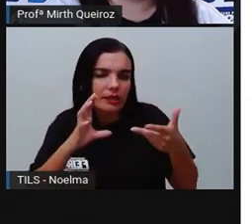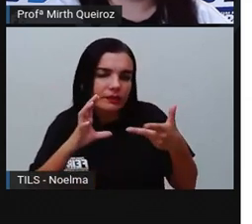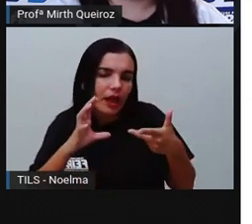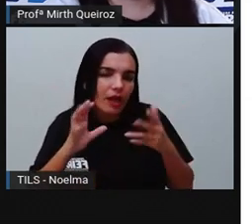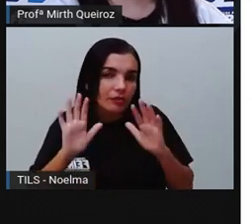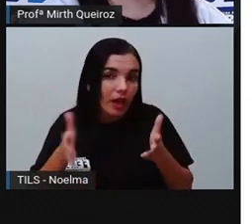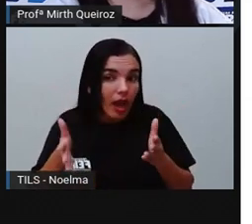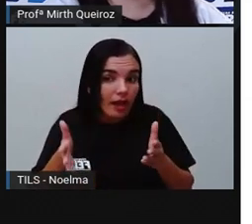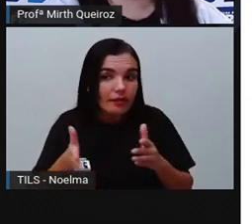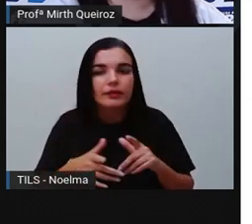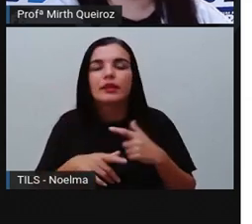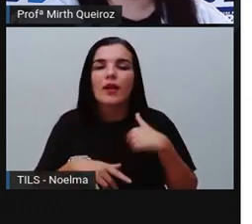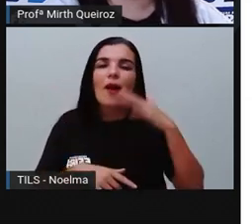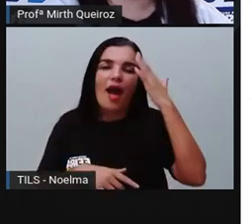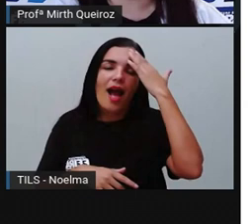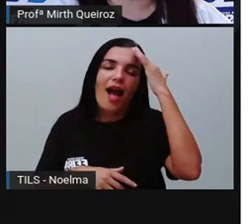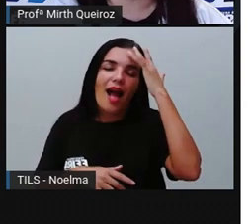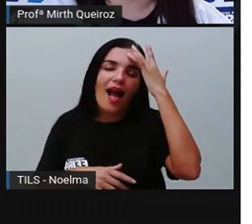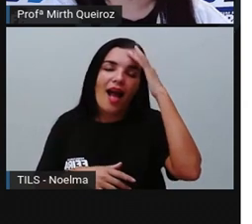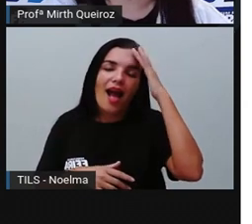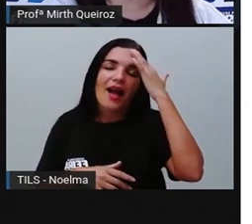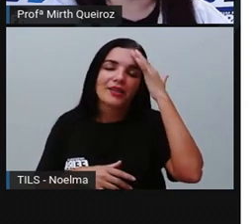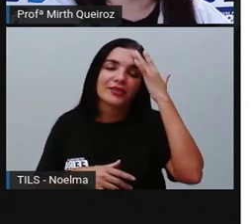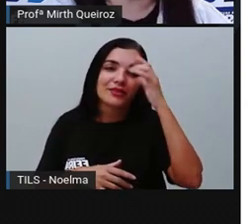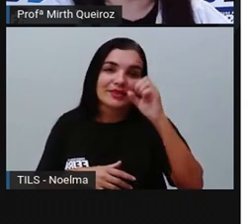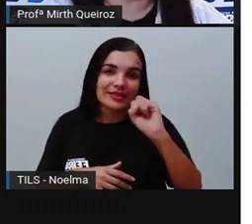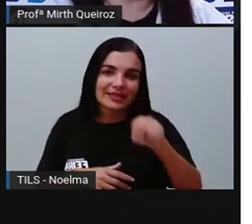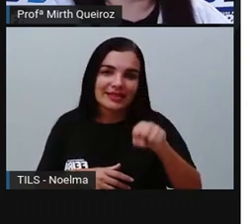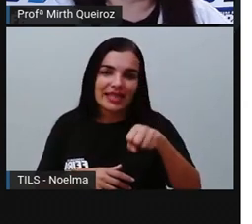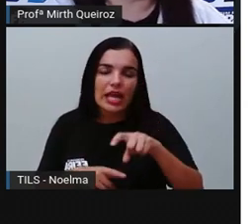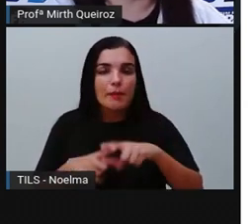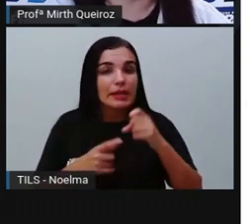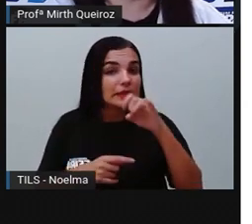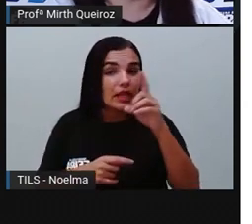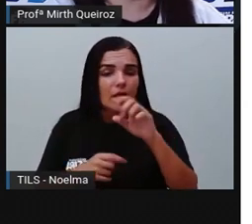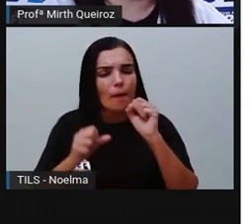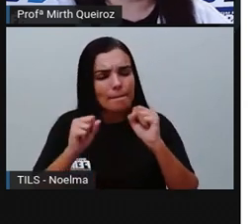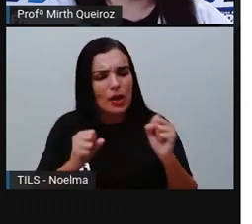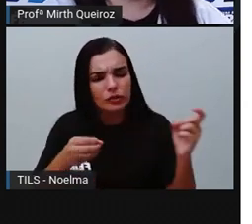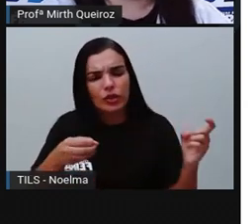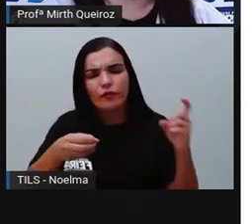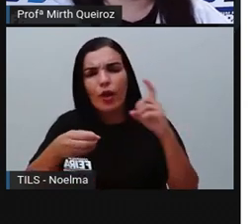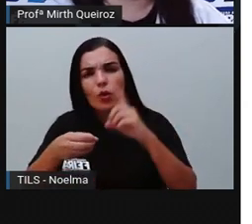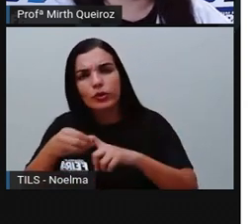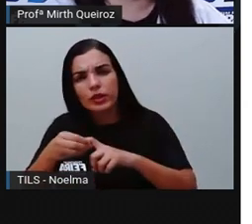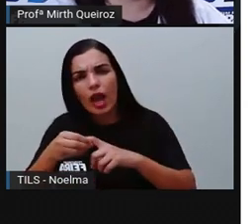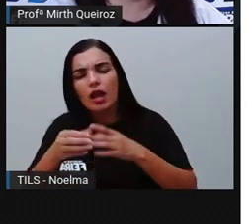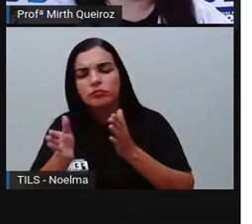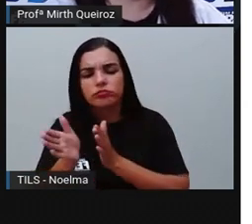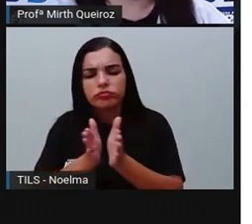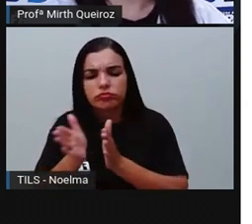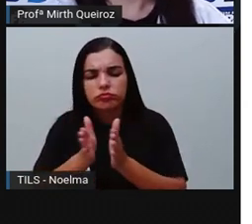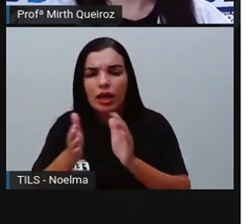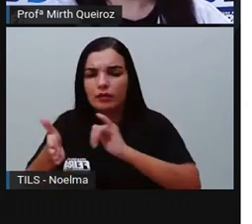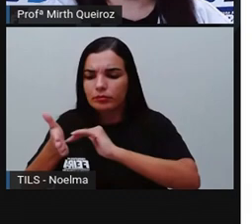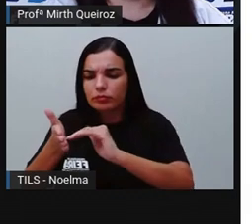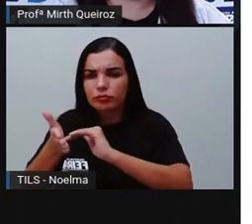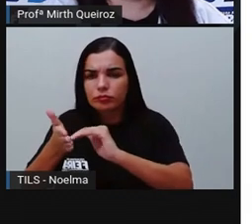sílaba? Eu acredito que vocês compreenderam. Mas se vocês não compreenderam, vocês podem estar acessando aí